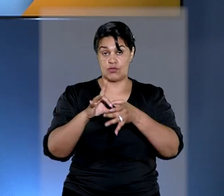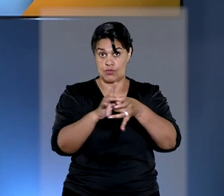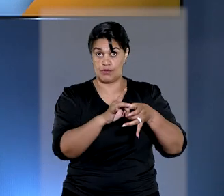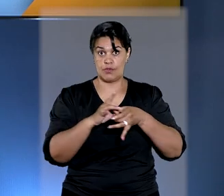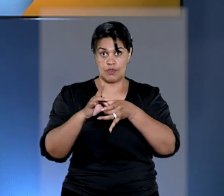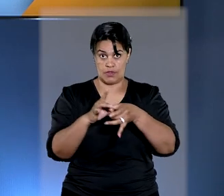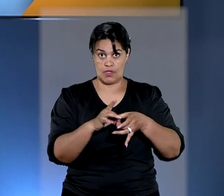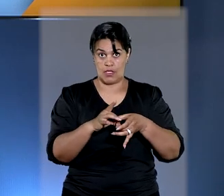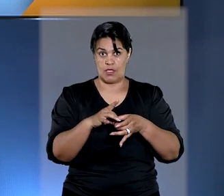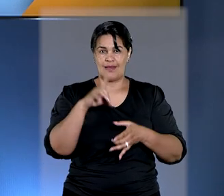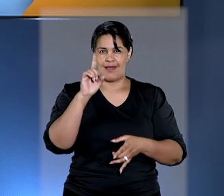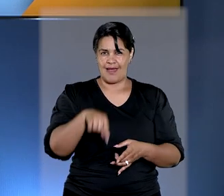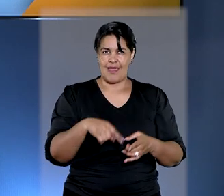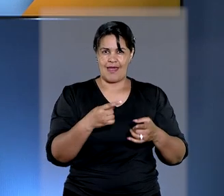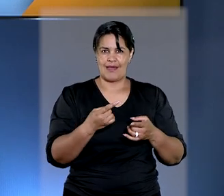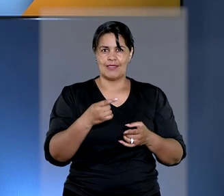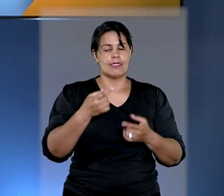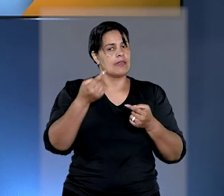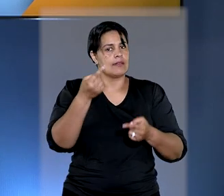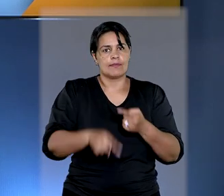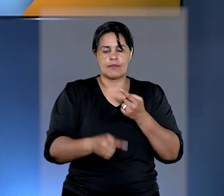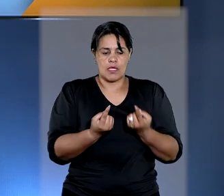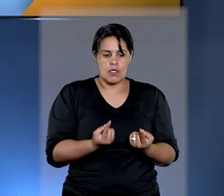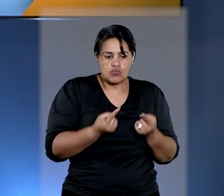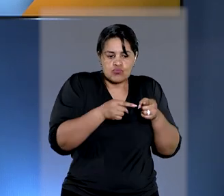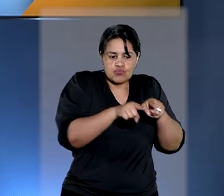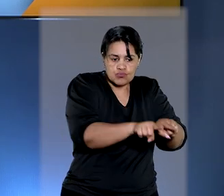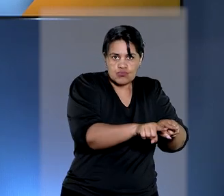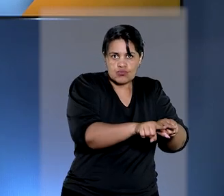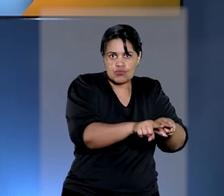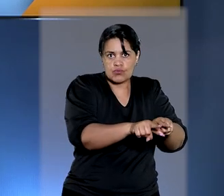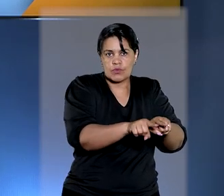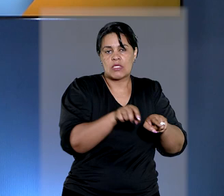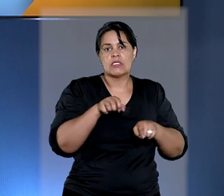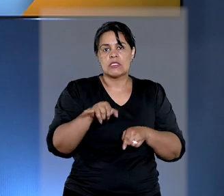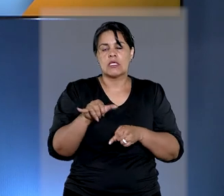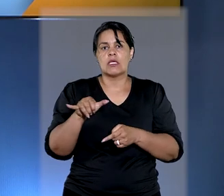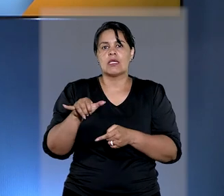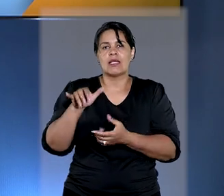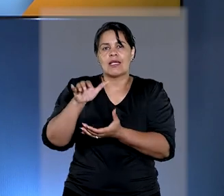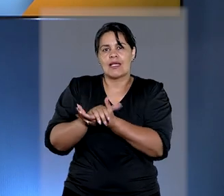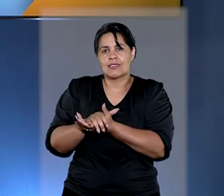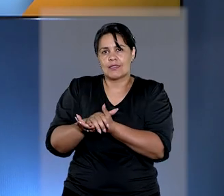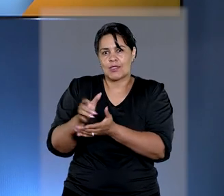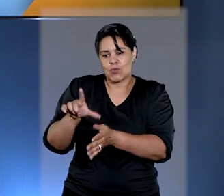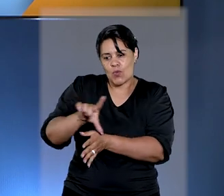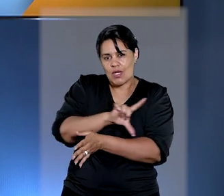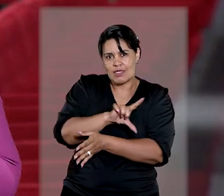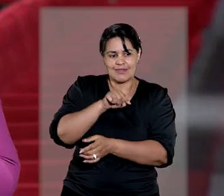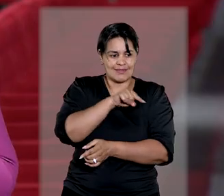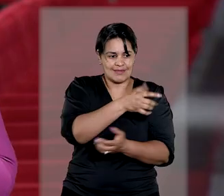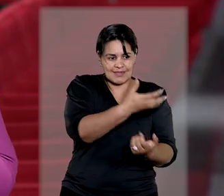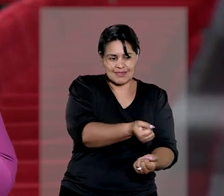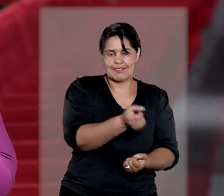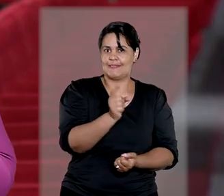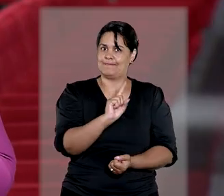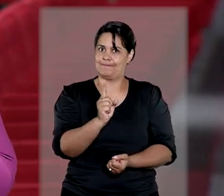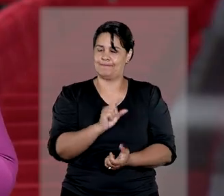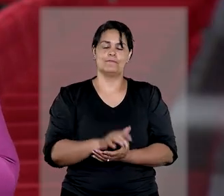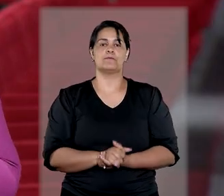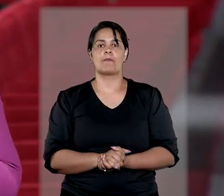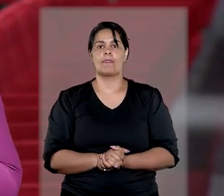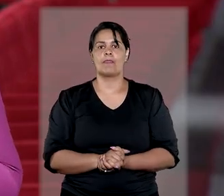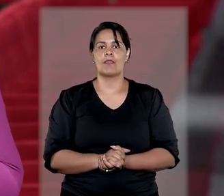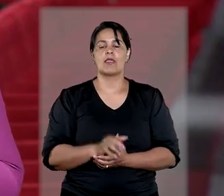incabível o reconhecimento de união estável paralela, ainda que iniciada antes do casamento. O recurso especial